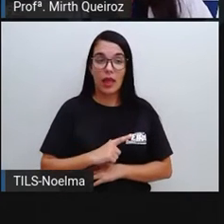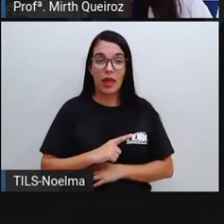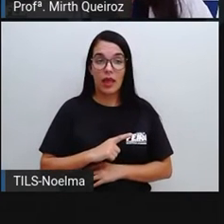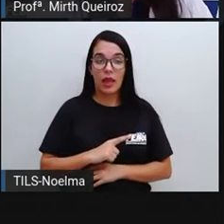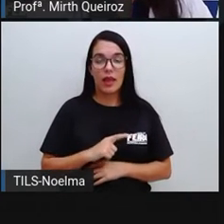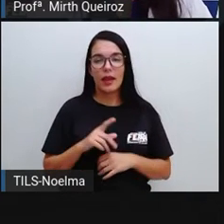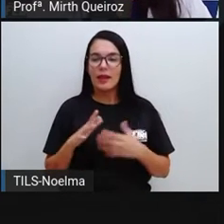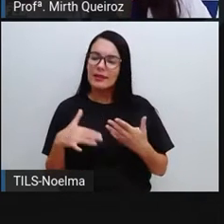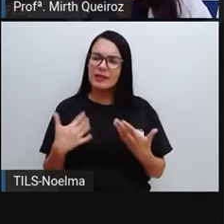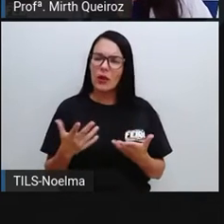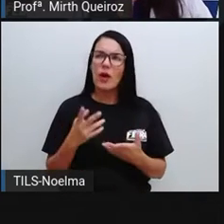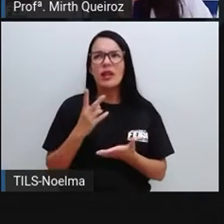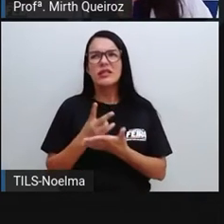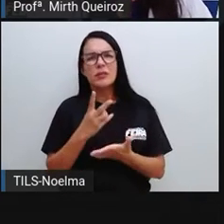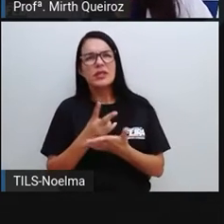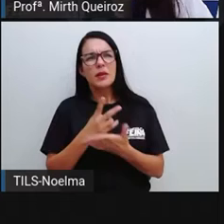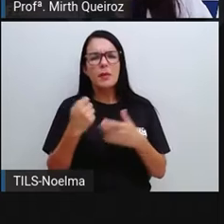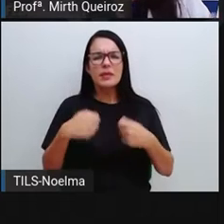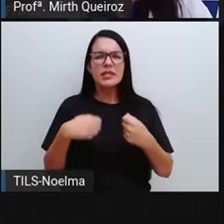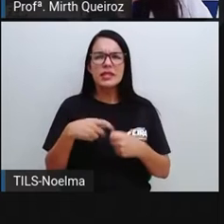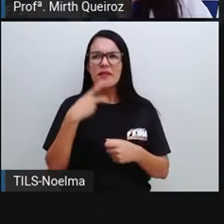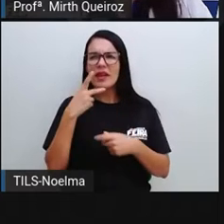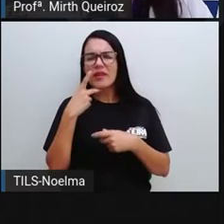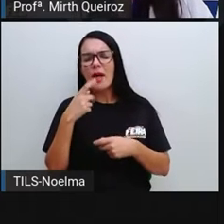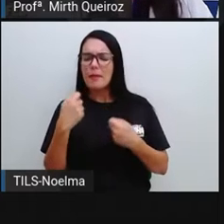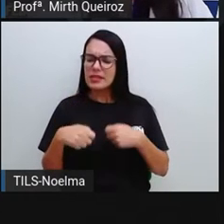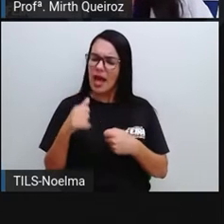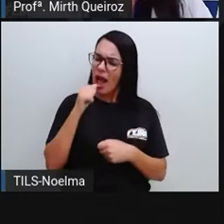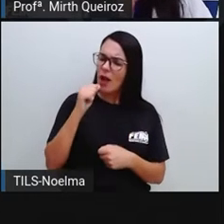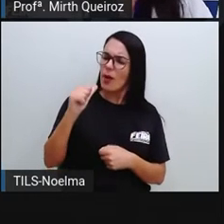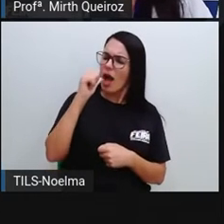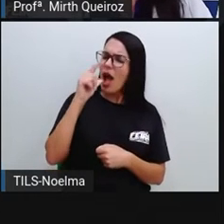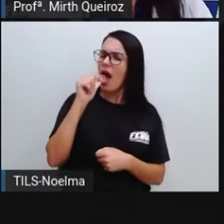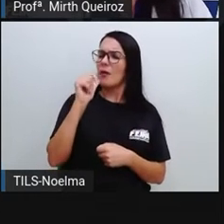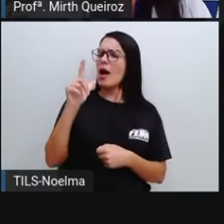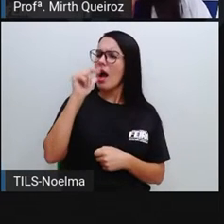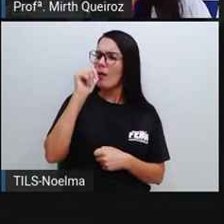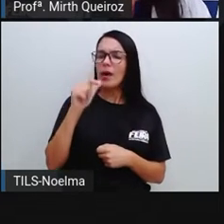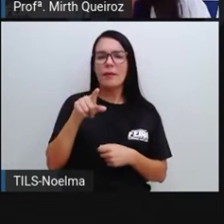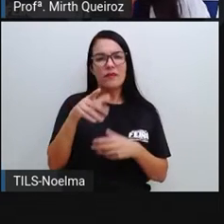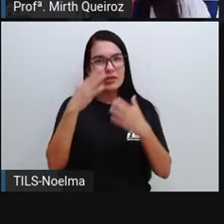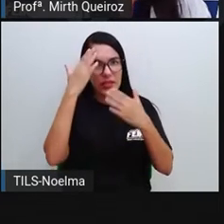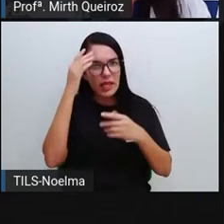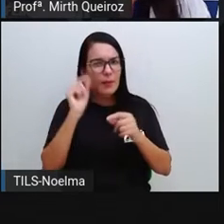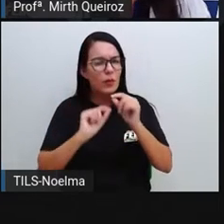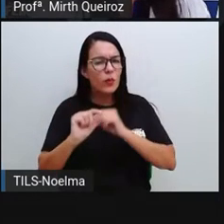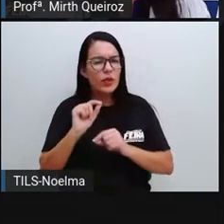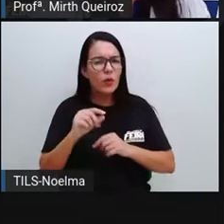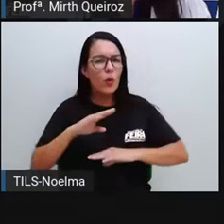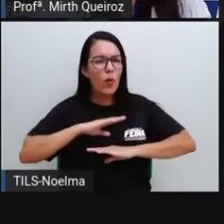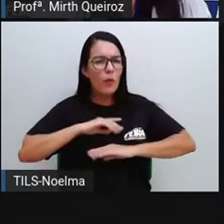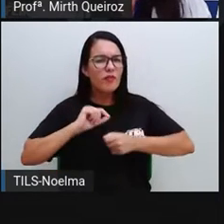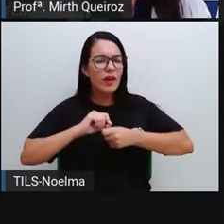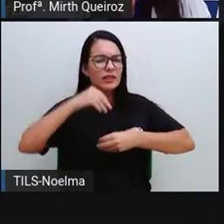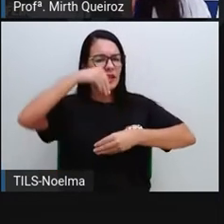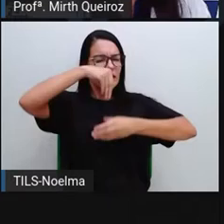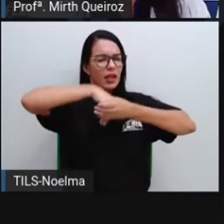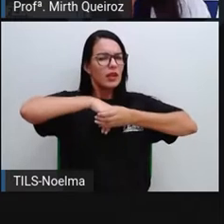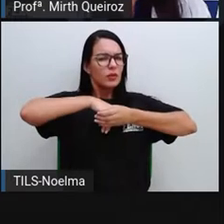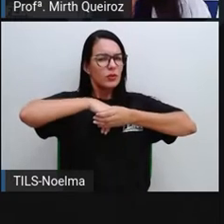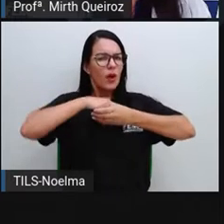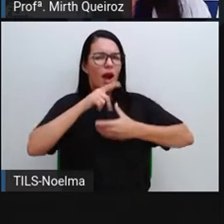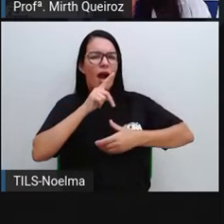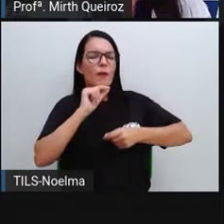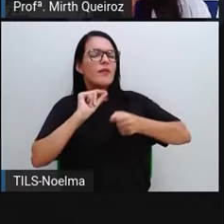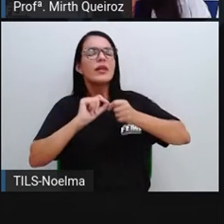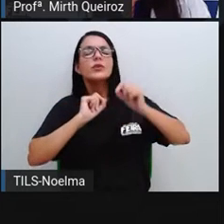ah, a gente tem que se hidratar, a gente tem que se hidratar, temos que tomar água Mas vocês sabem qual é a função da água no nosso corpo? Que função que